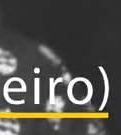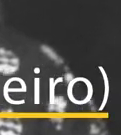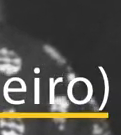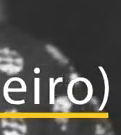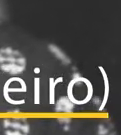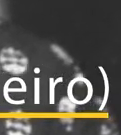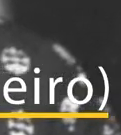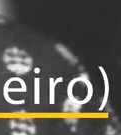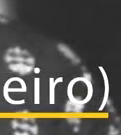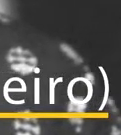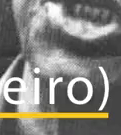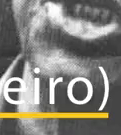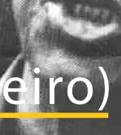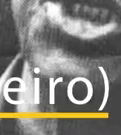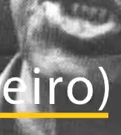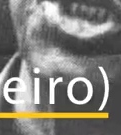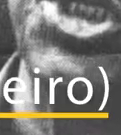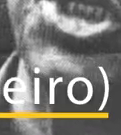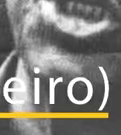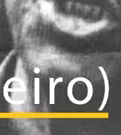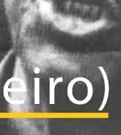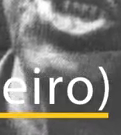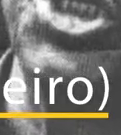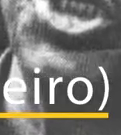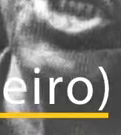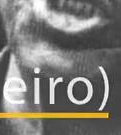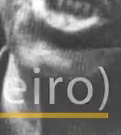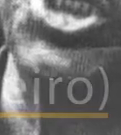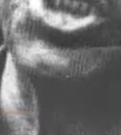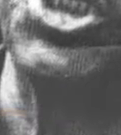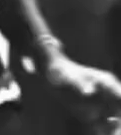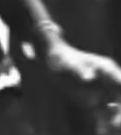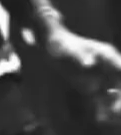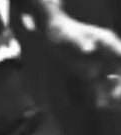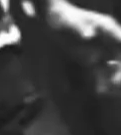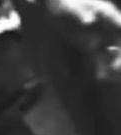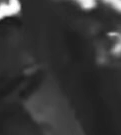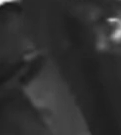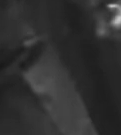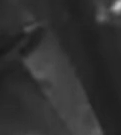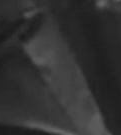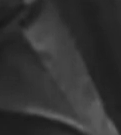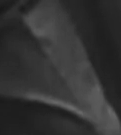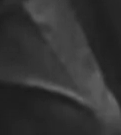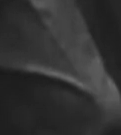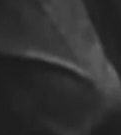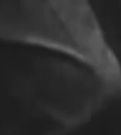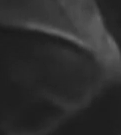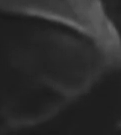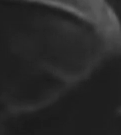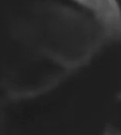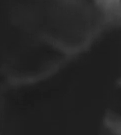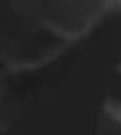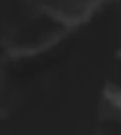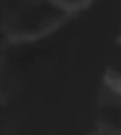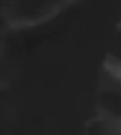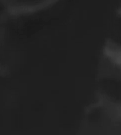maior espetor de quarteirão Cabo Tenor É o maior espetor de quarteirão